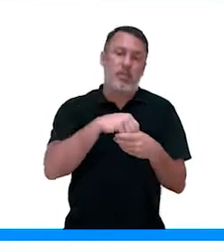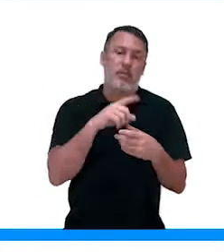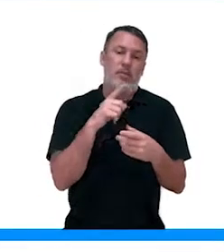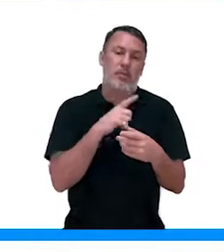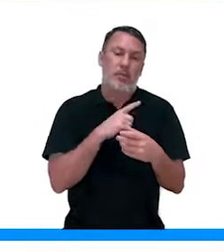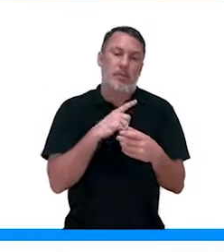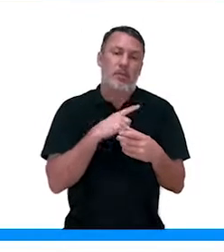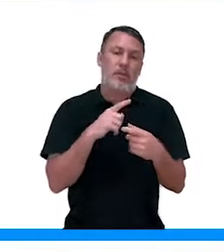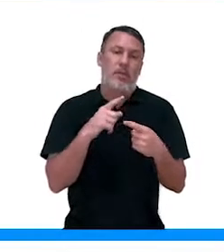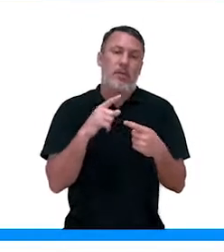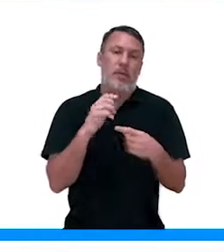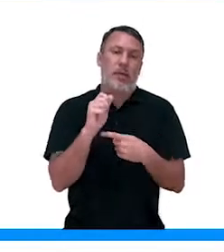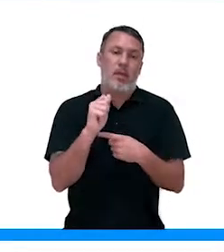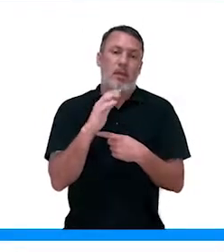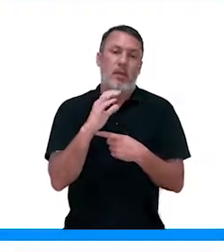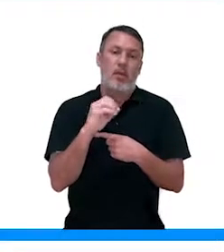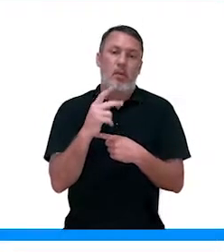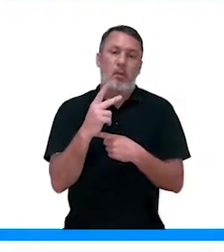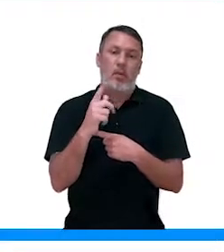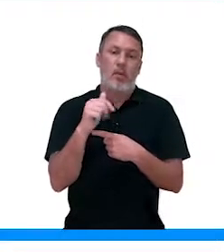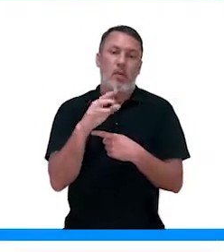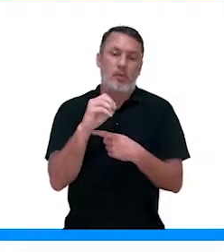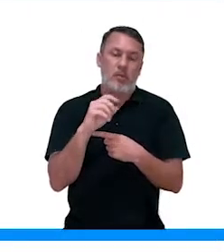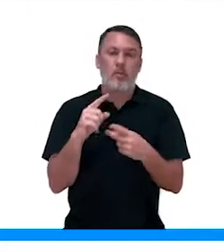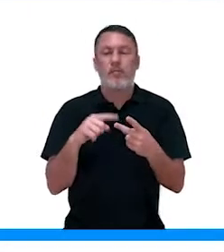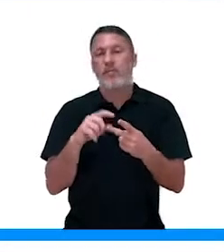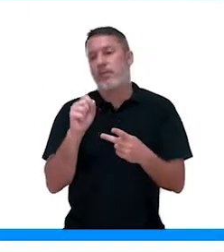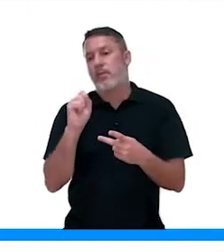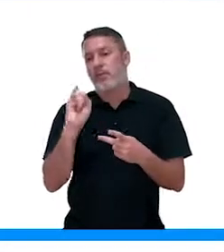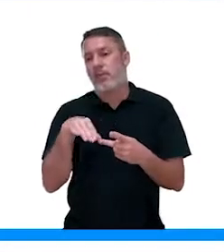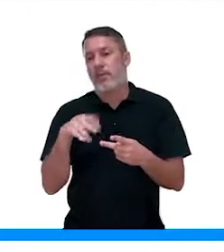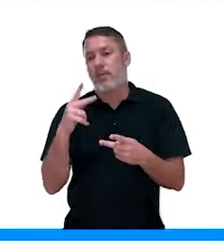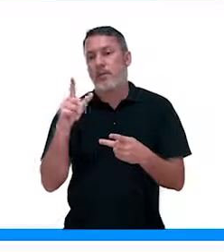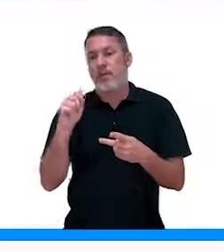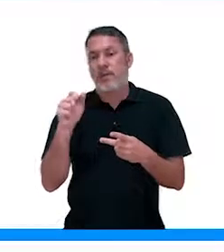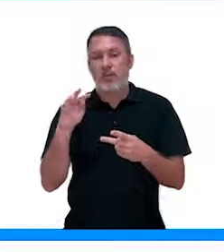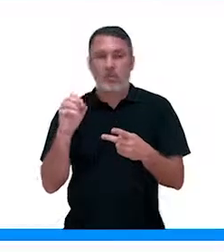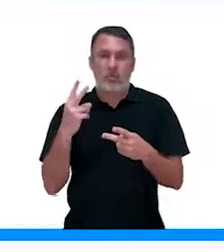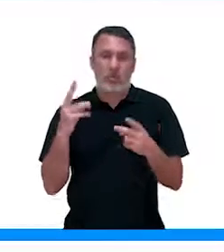Então, ele pode passar tanto via apoplasto, como via simplástico.